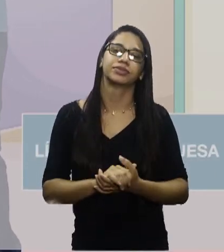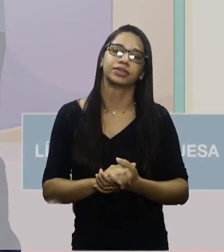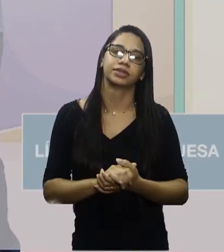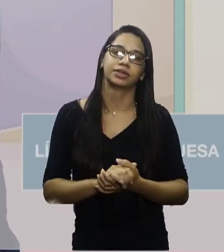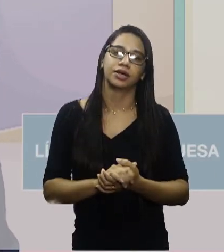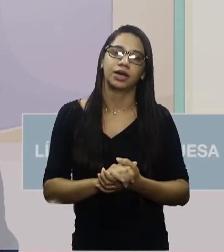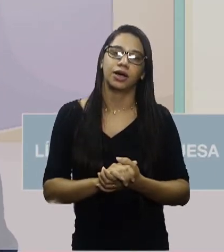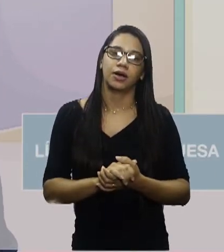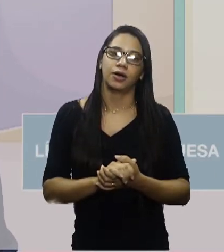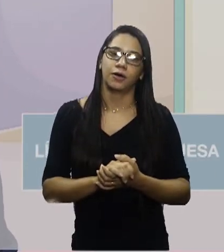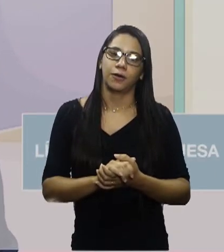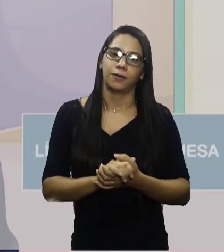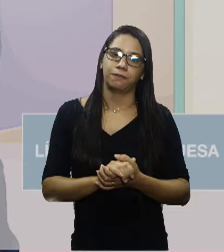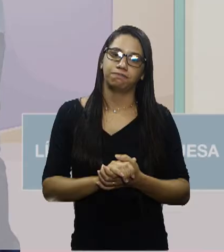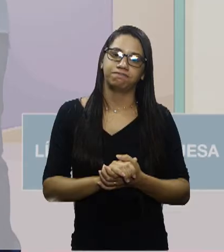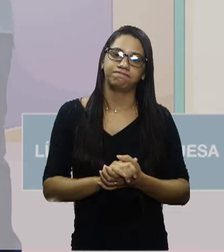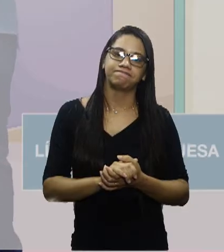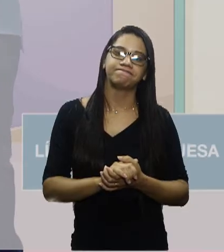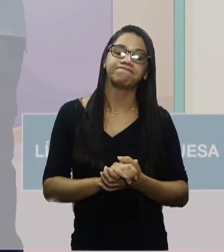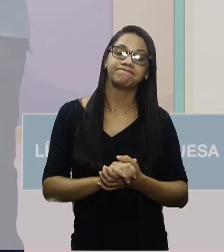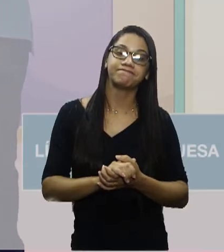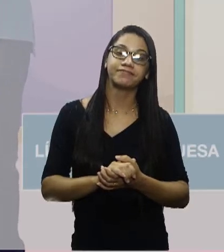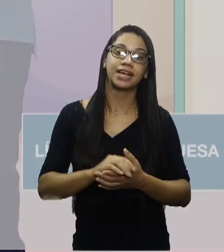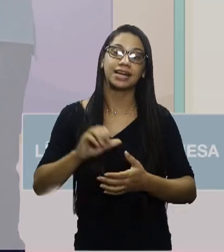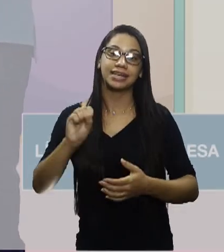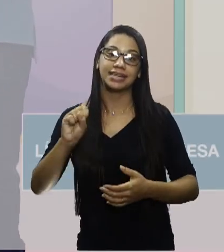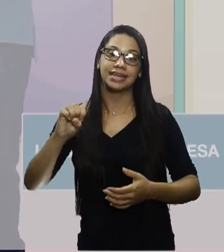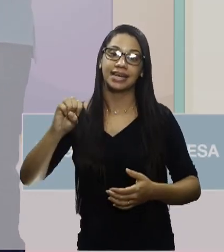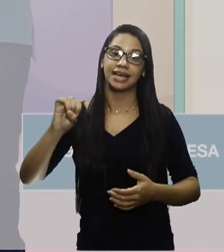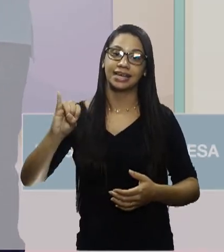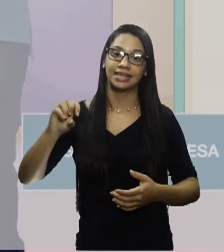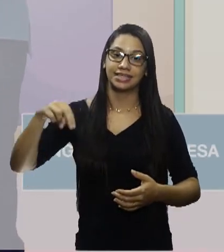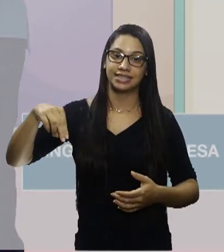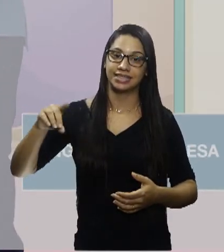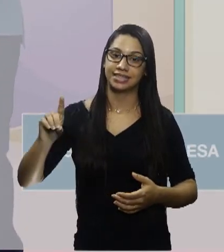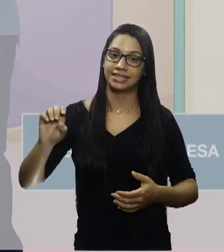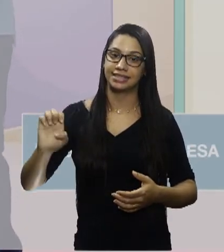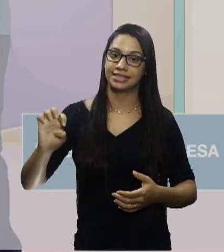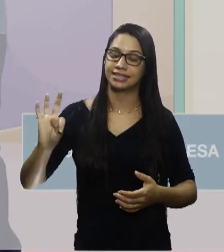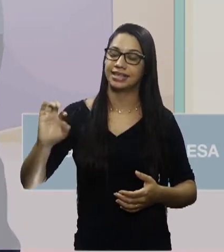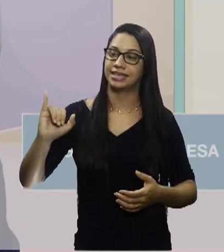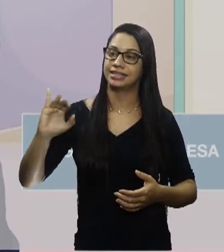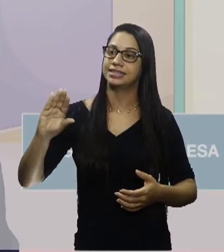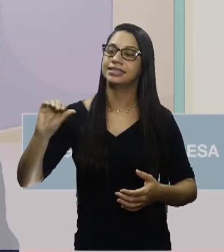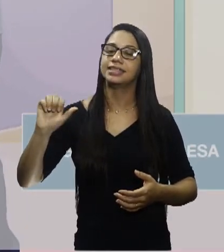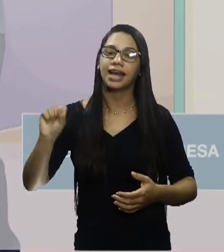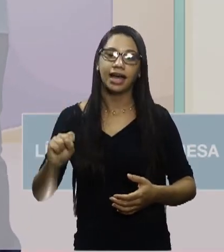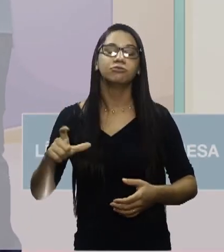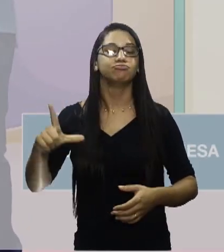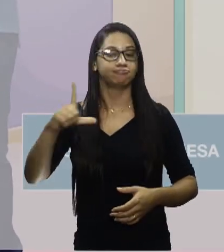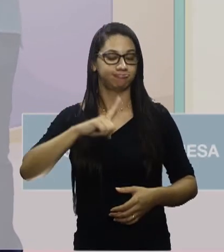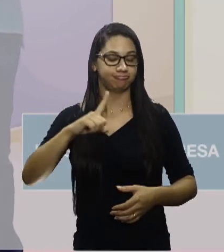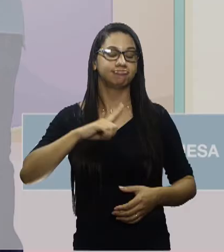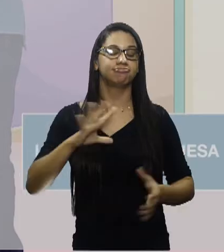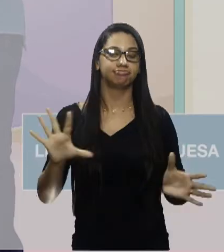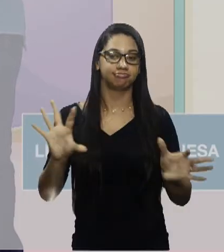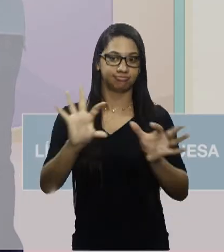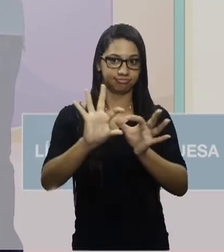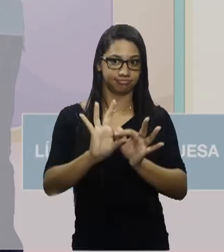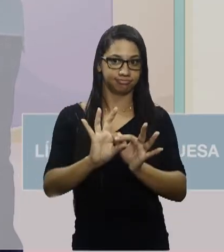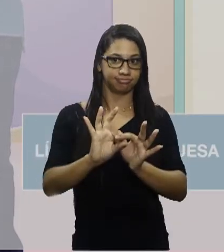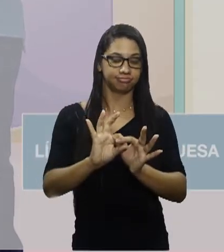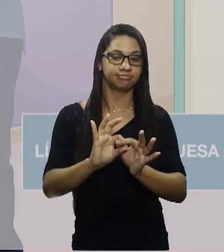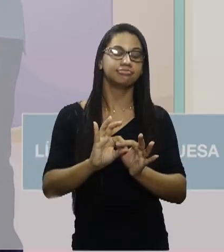Já as orações coordenadas assindéticas, essas possuem conjunção. E elas vão ser